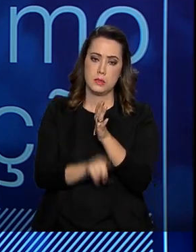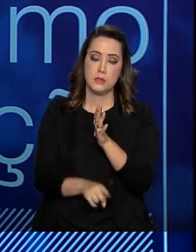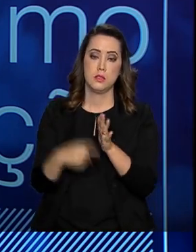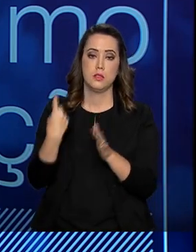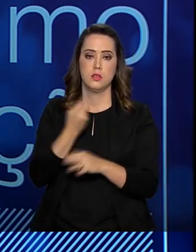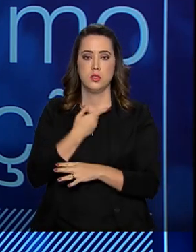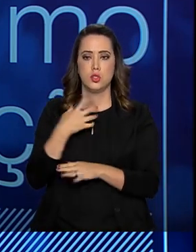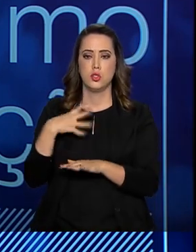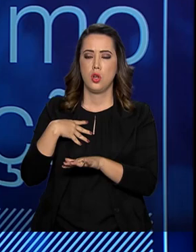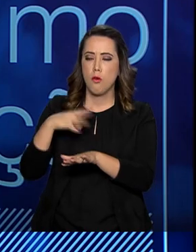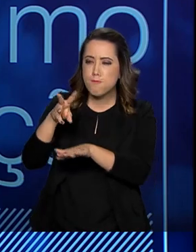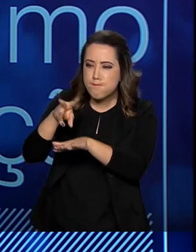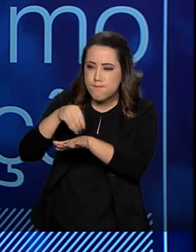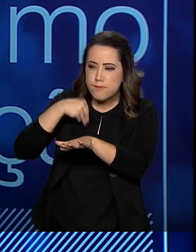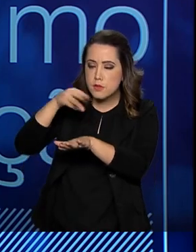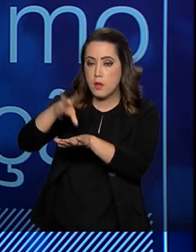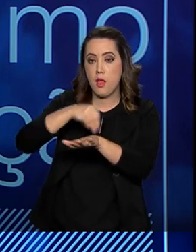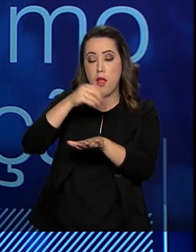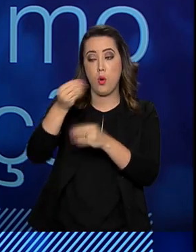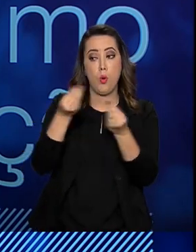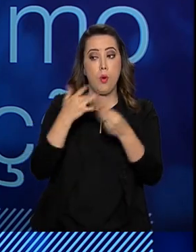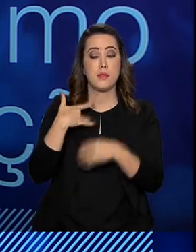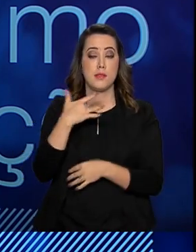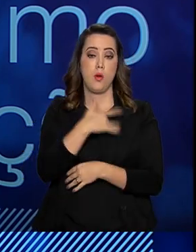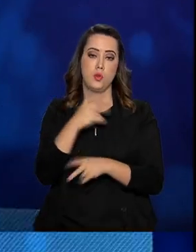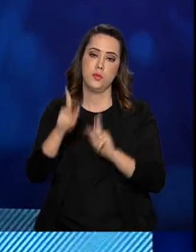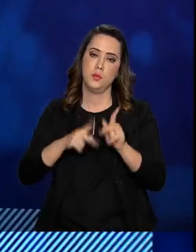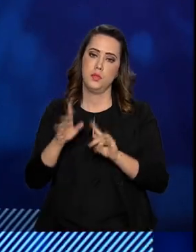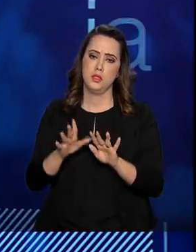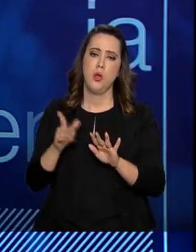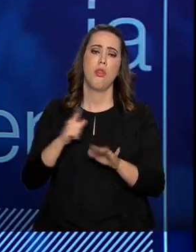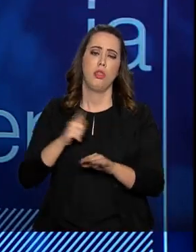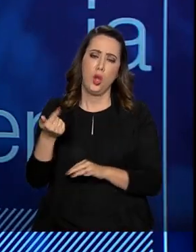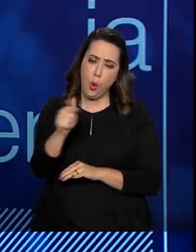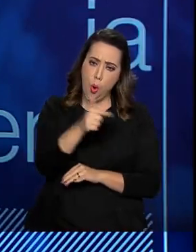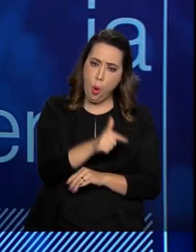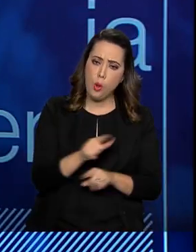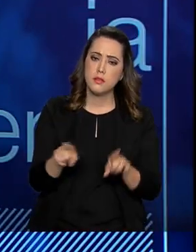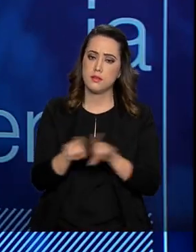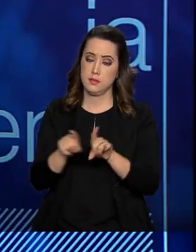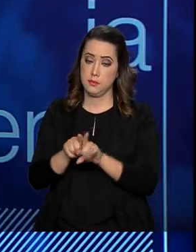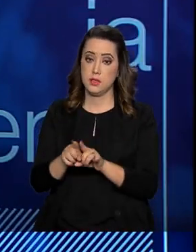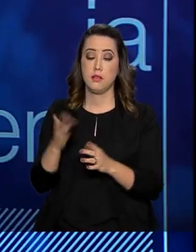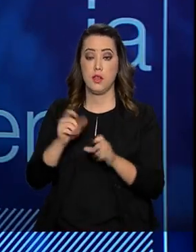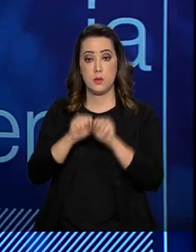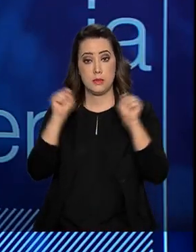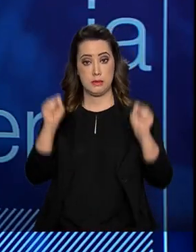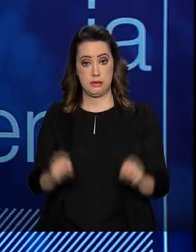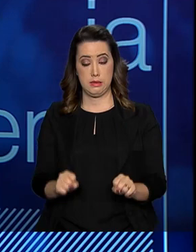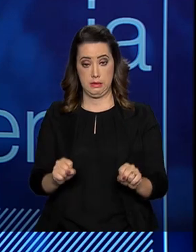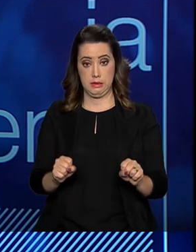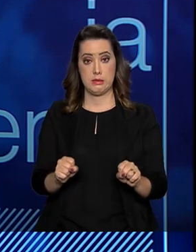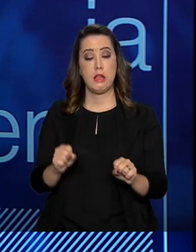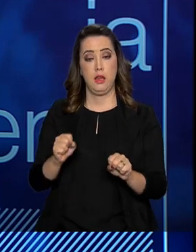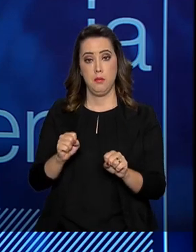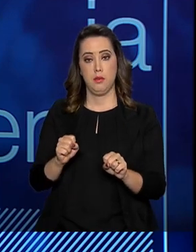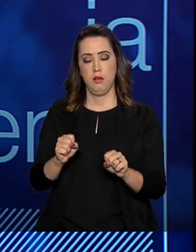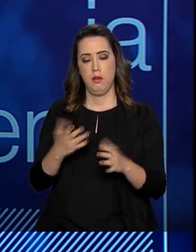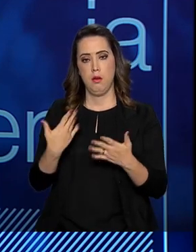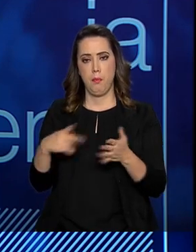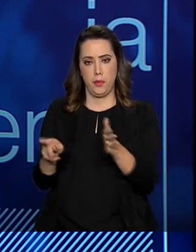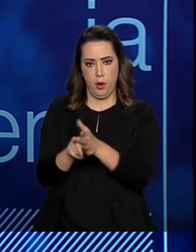levantamos informações sobre a saúde da população. Não é a única. Nós temos sistemas de informação, então, toda vez que o cidadão